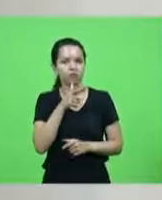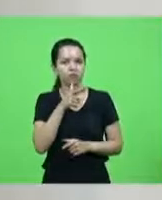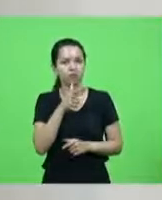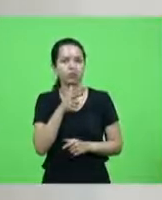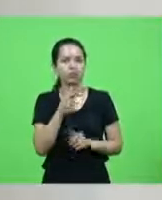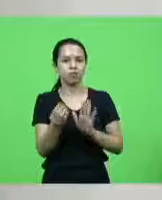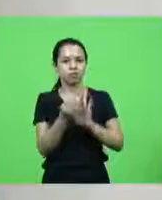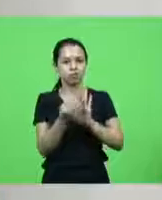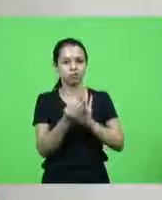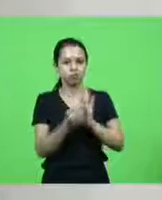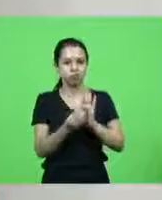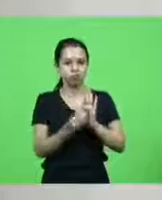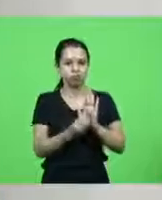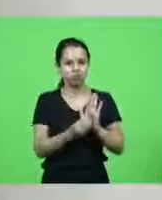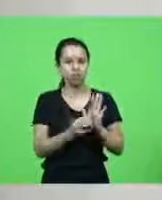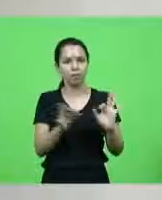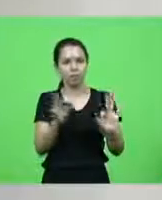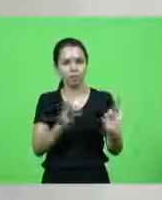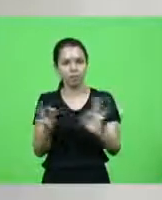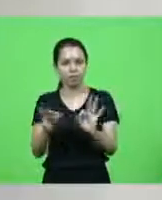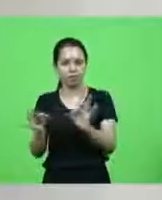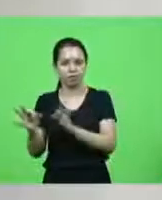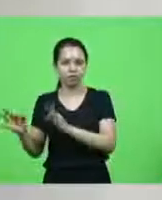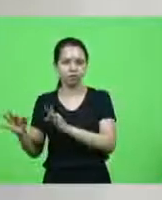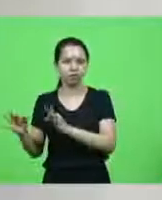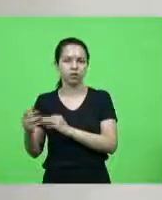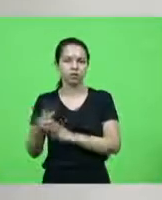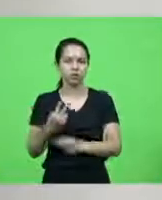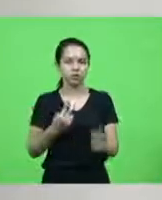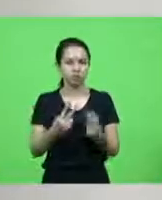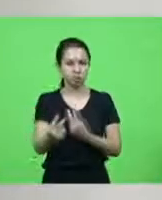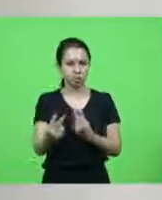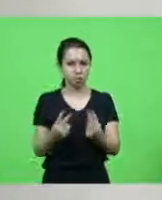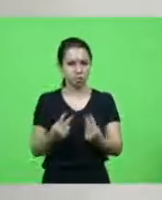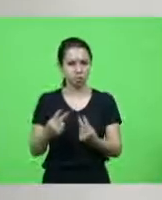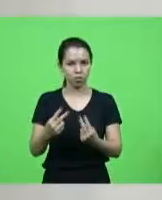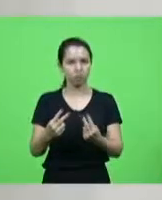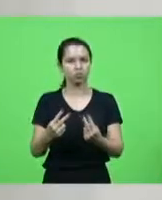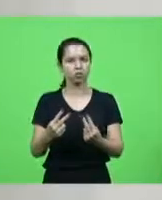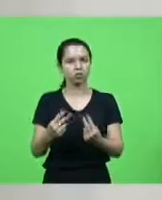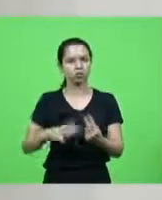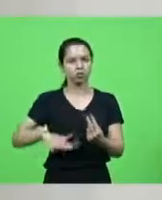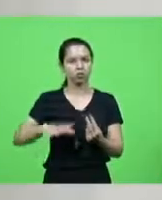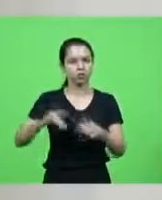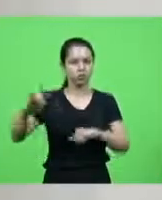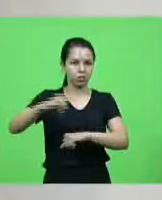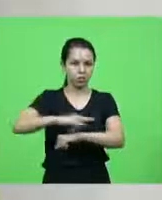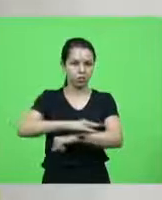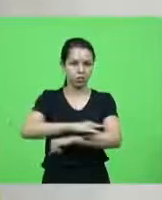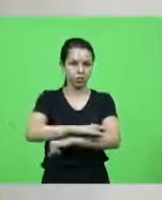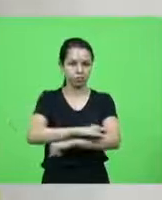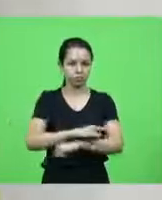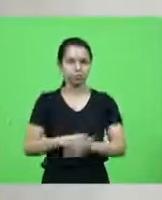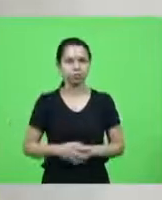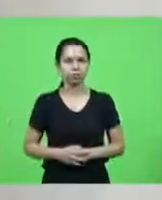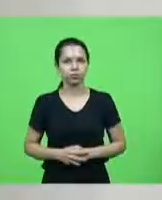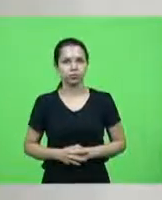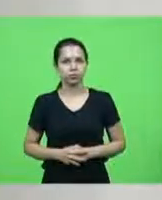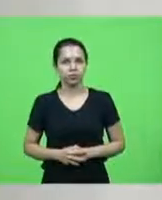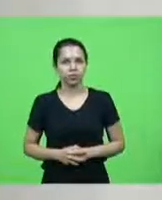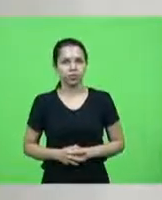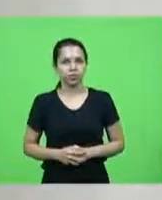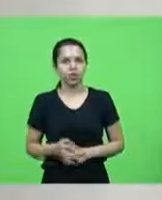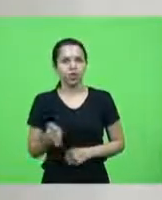segunda pista do aeroporto no momento em que a concessão estava por ser lançada deputado Berlanda